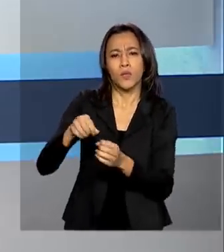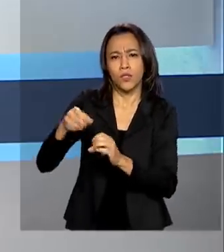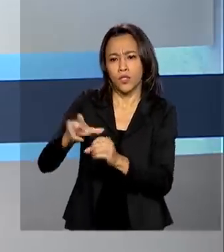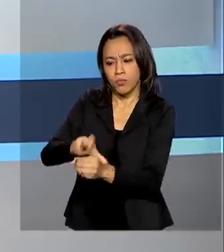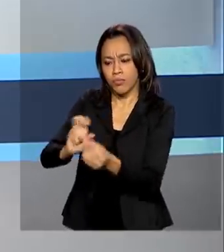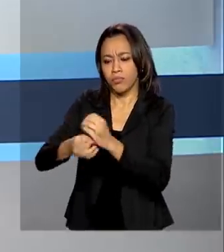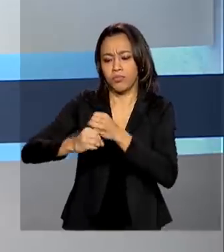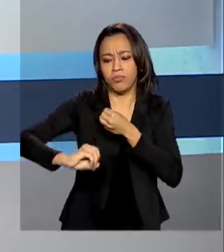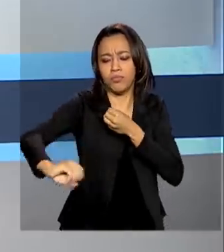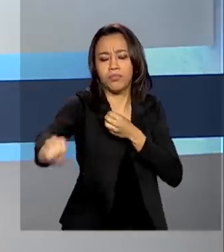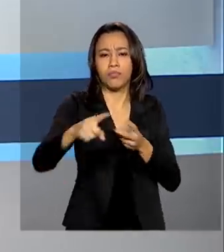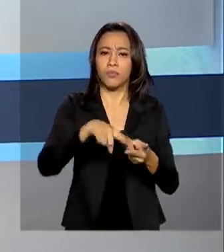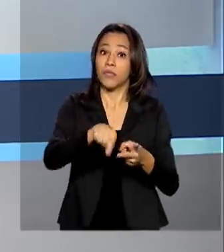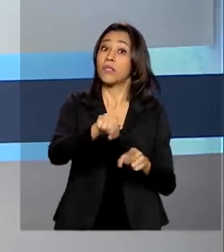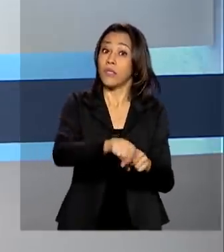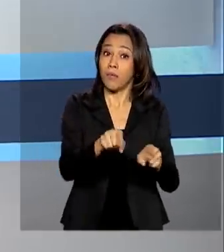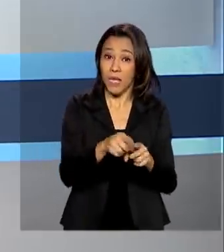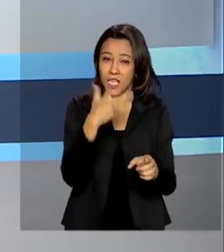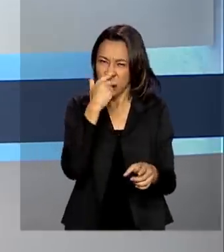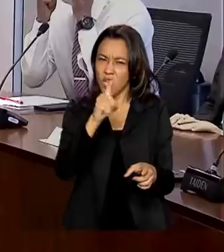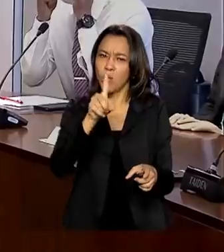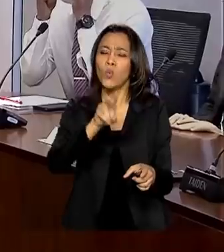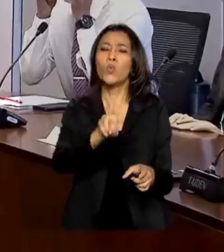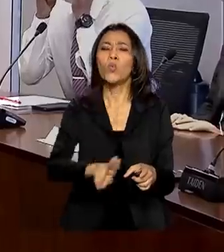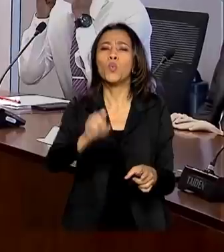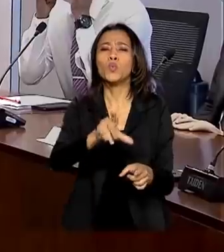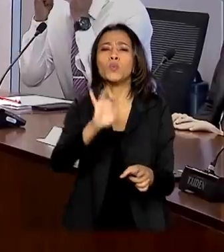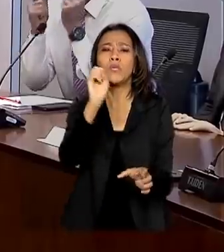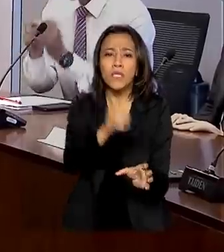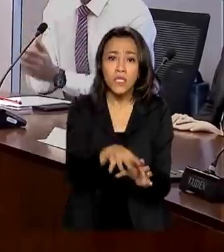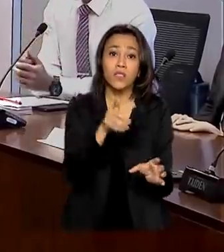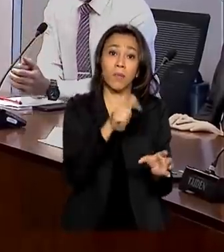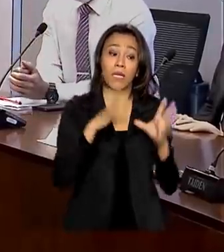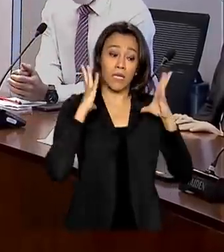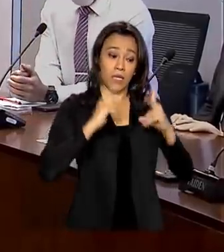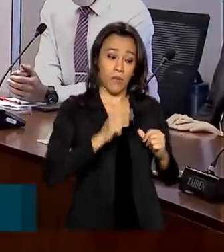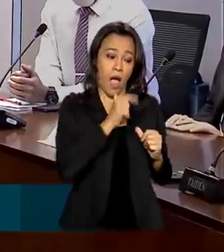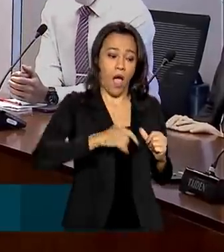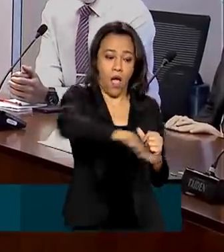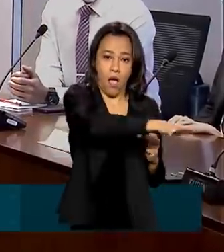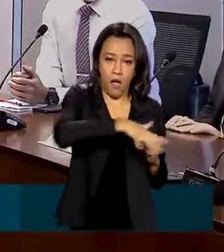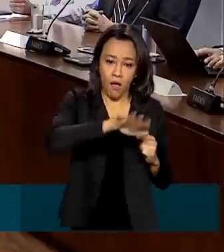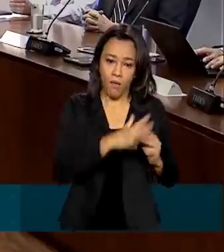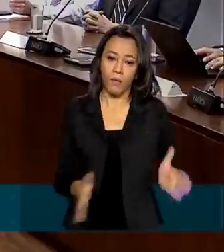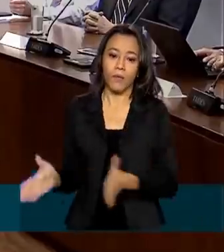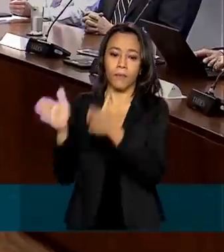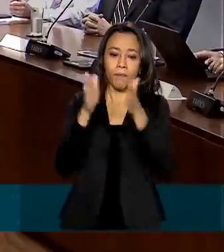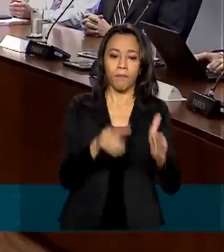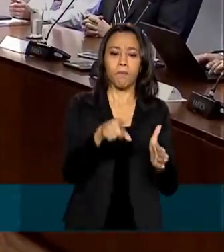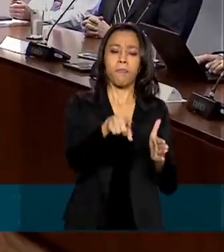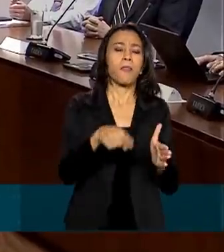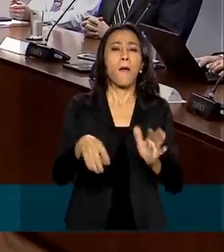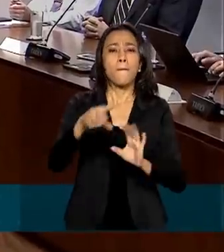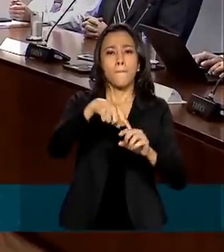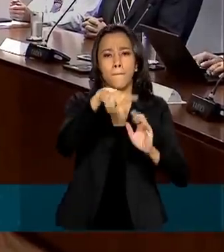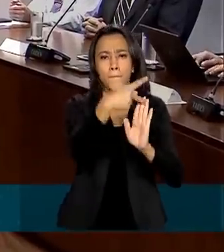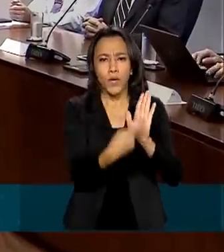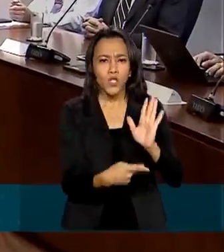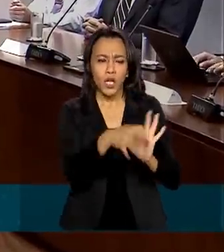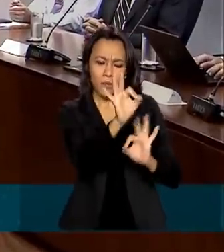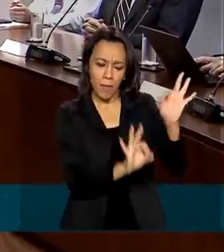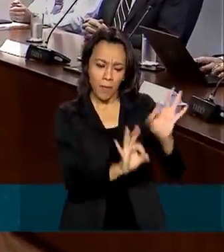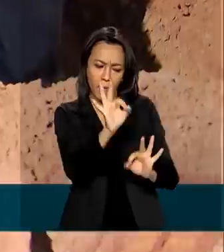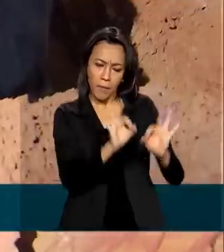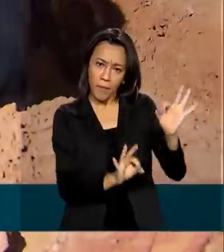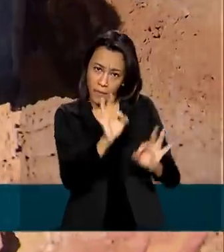qualidade do ar e das águas. Projetos de combate às mudanças climáticas são o foco dos recursos anunciados